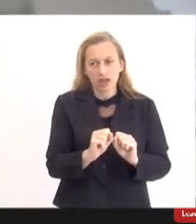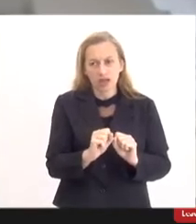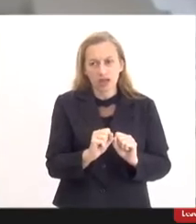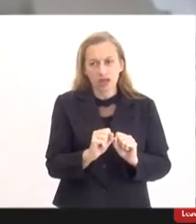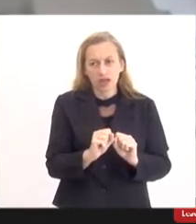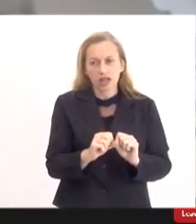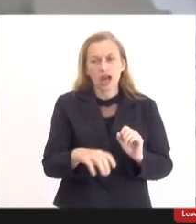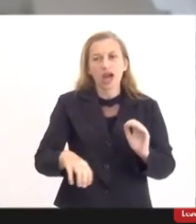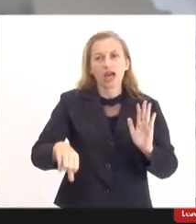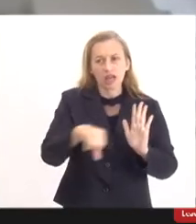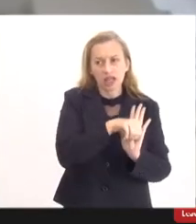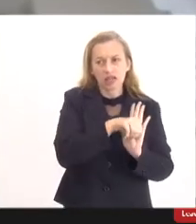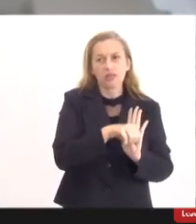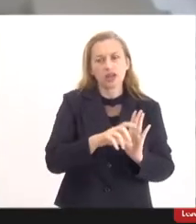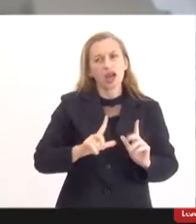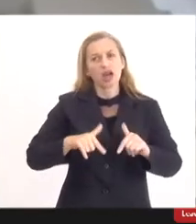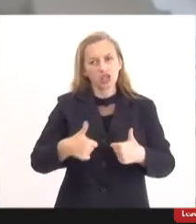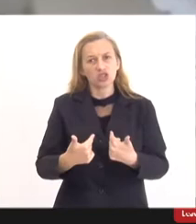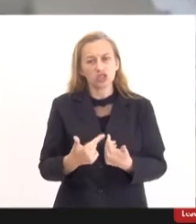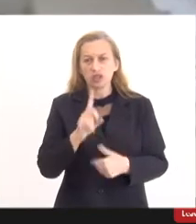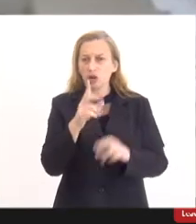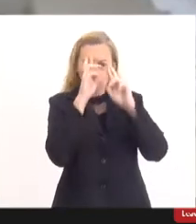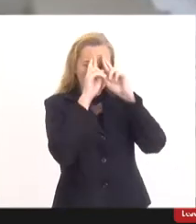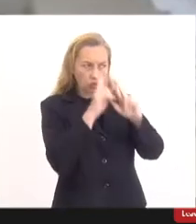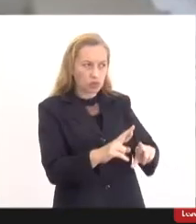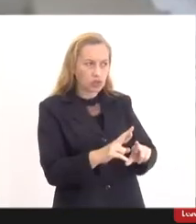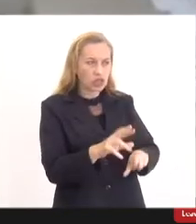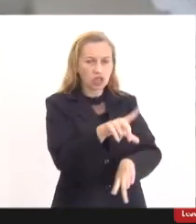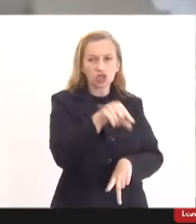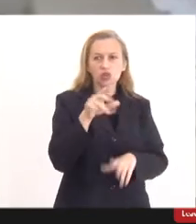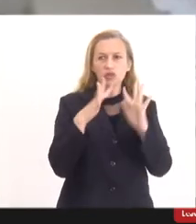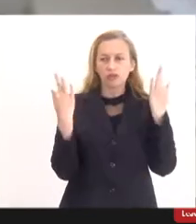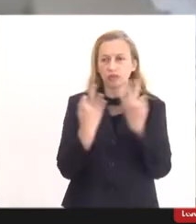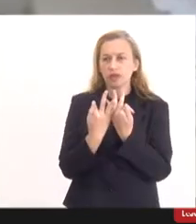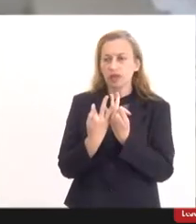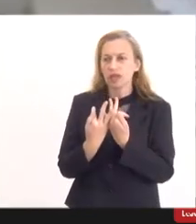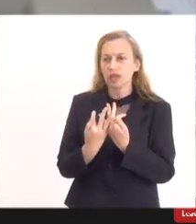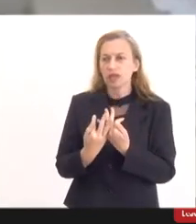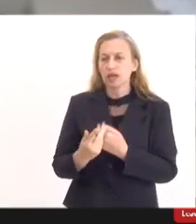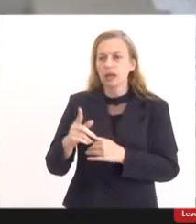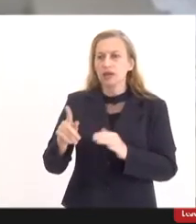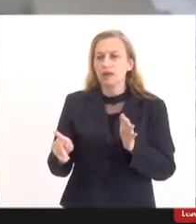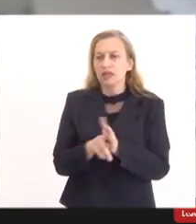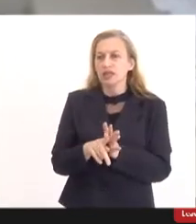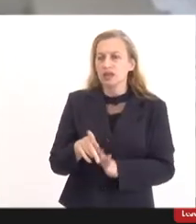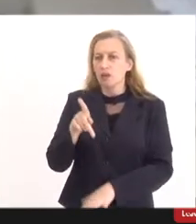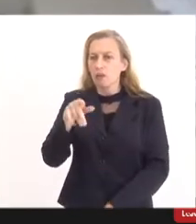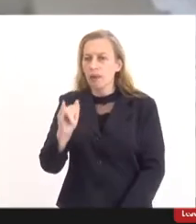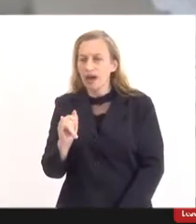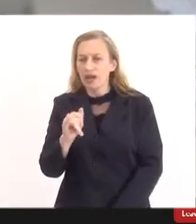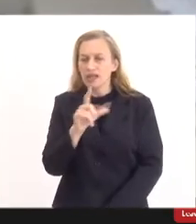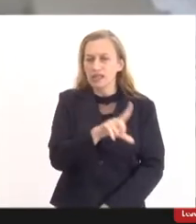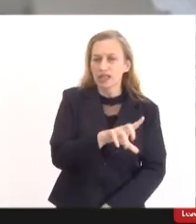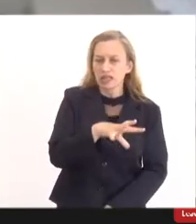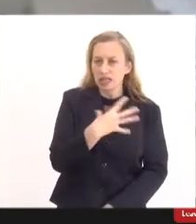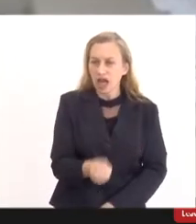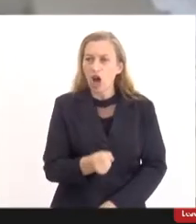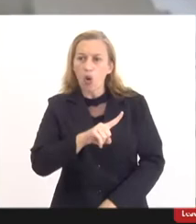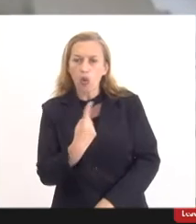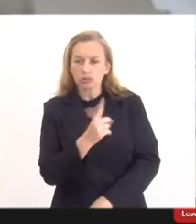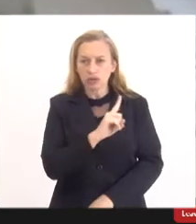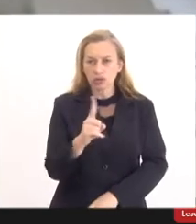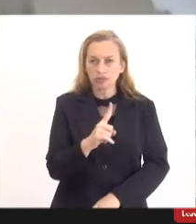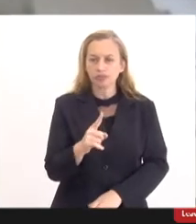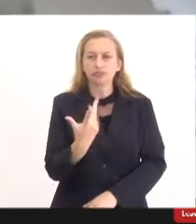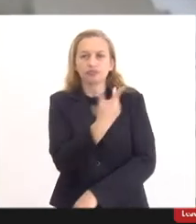né, por não respeitar o poder familiar e a decisão que é exclusiva dos pais. Essa questão da vacina